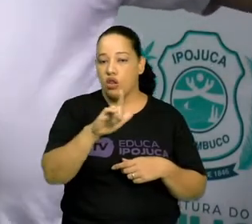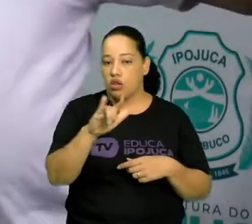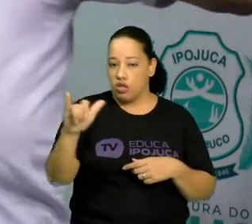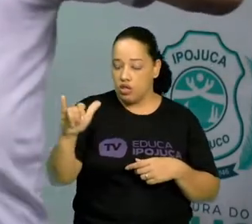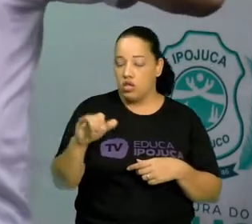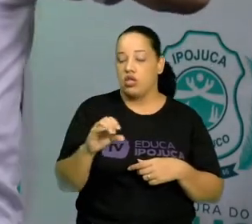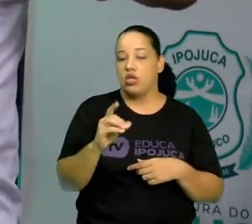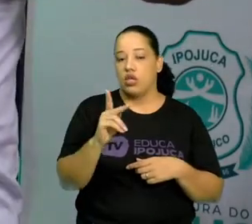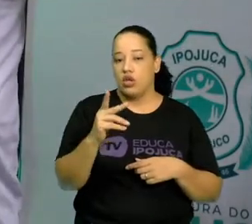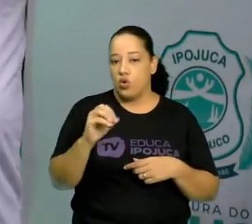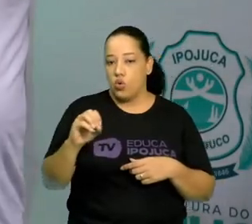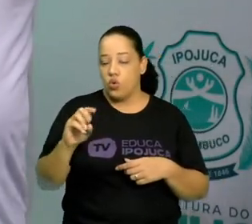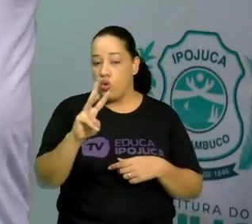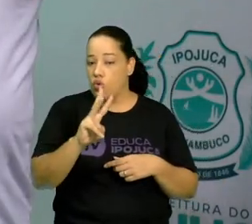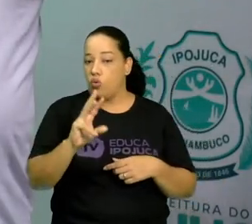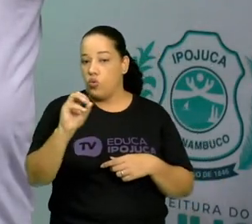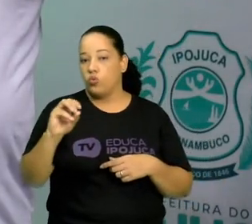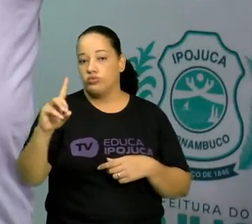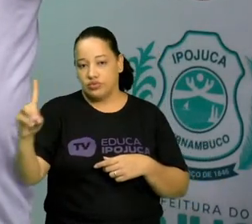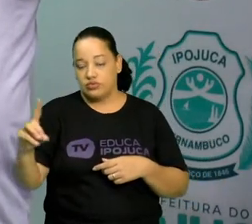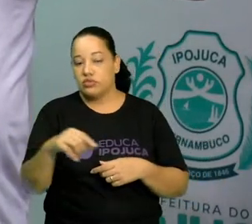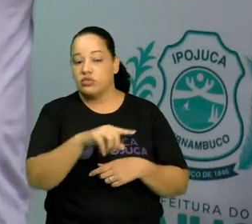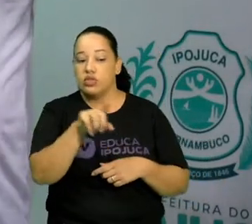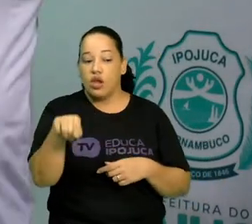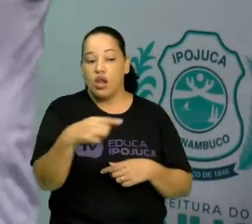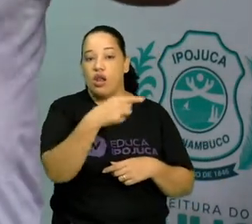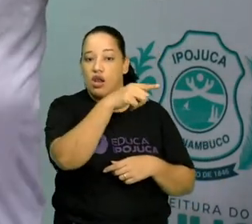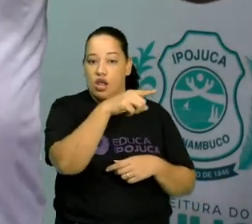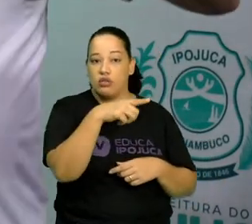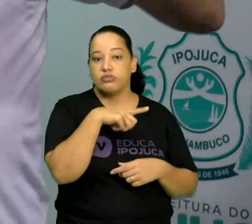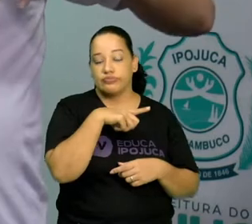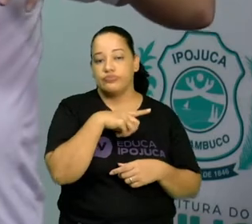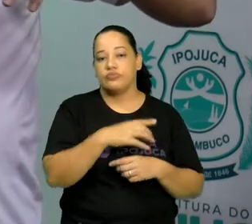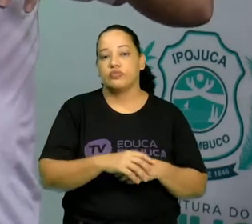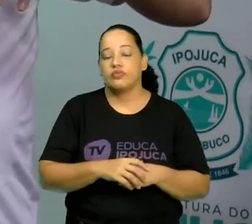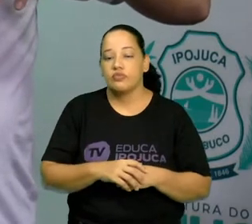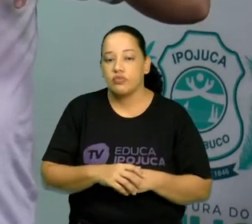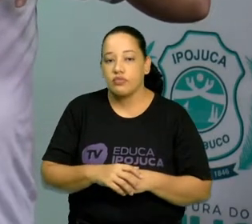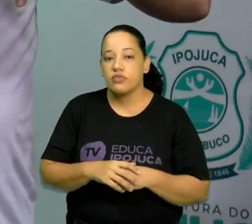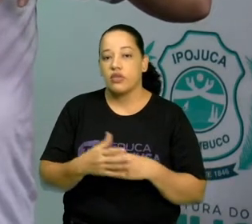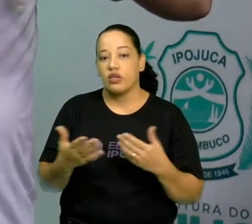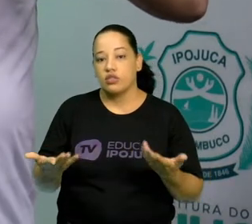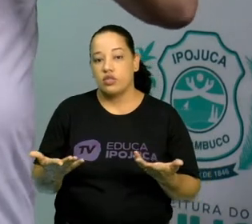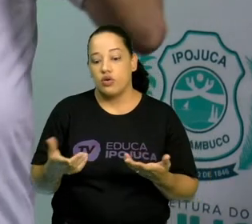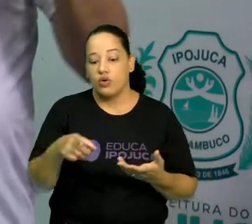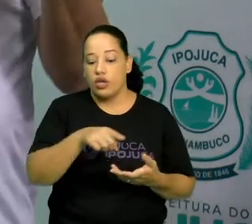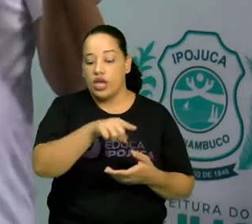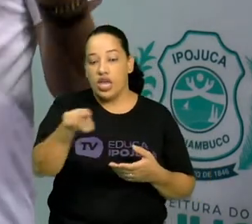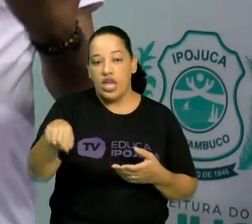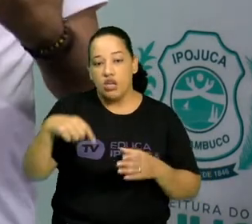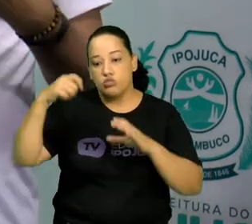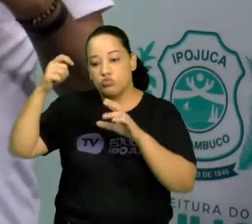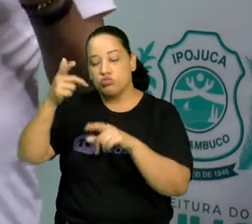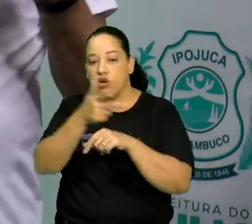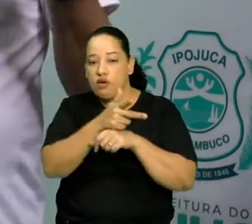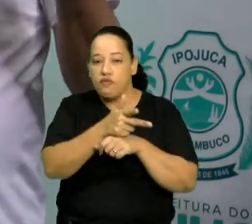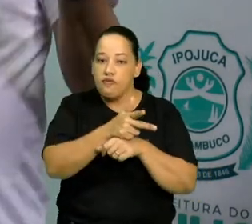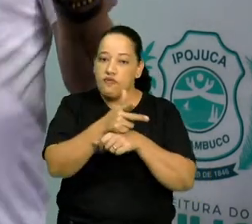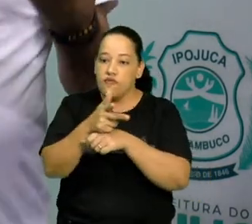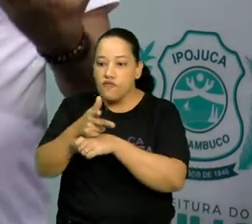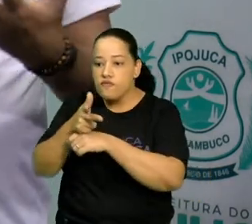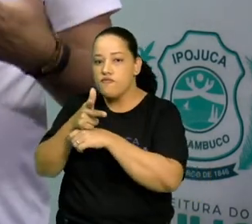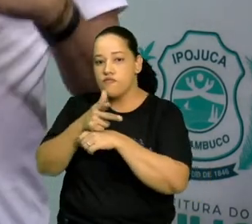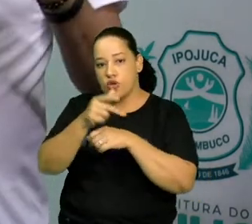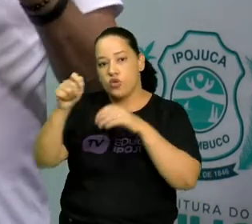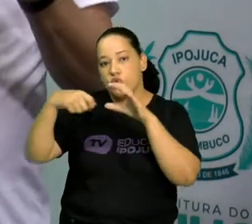no Rio de Janeiro, que eles rodavam os filmes. E copiava-se muito o